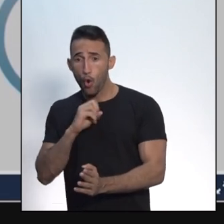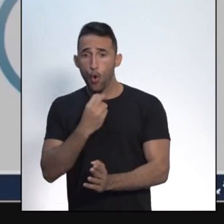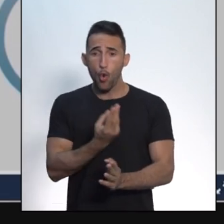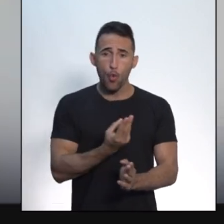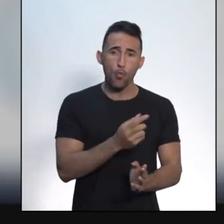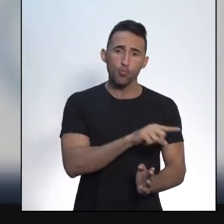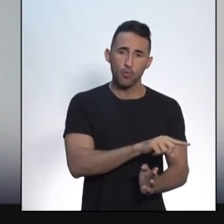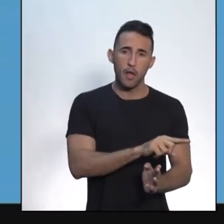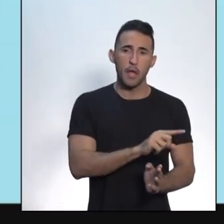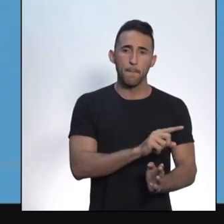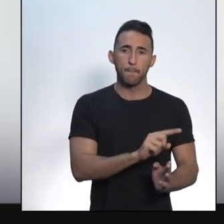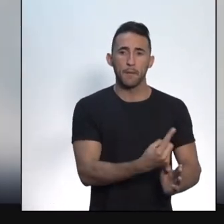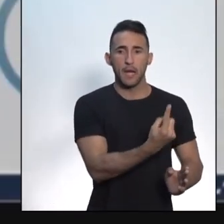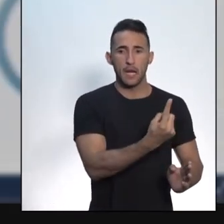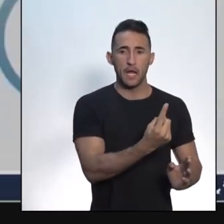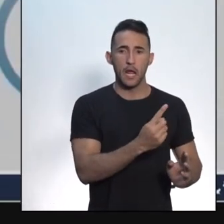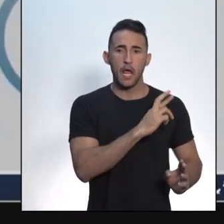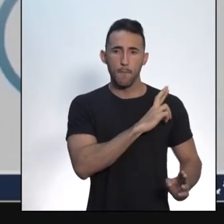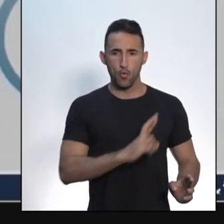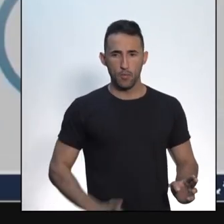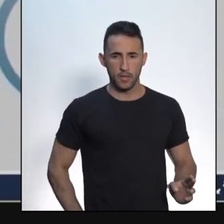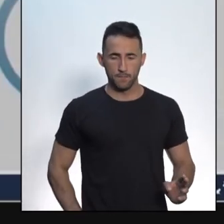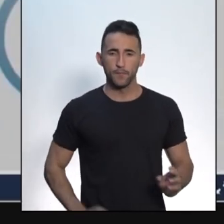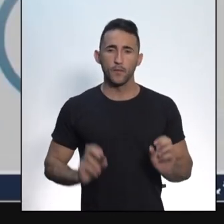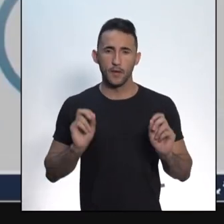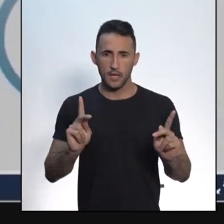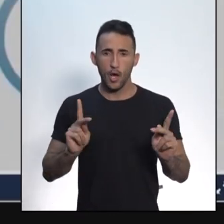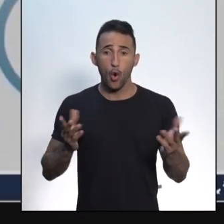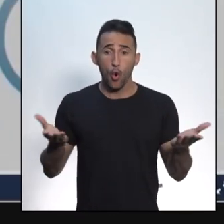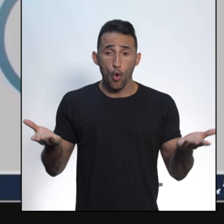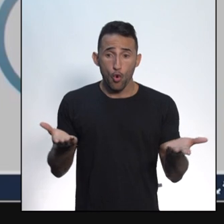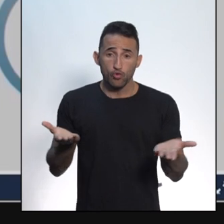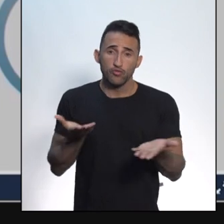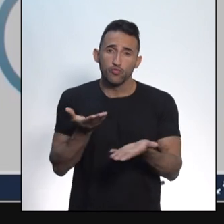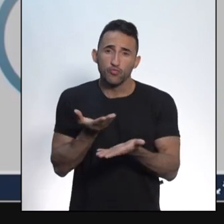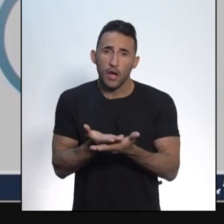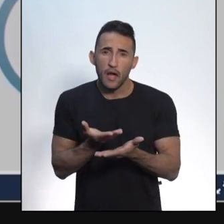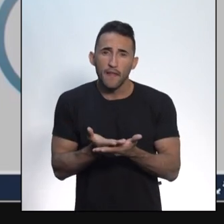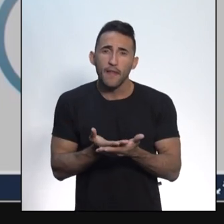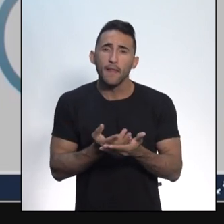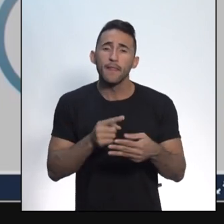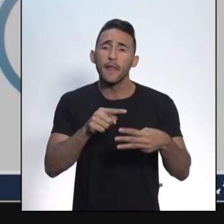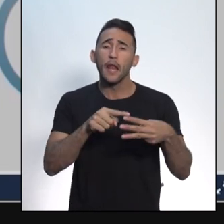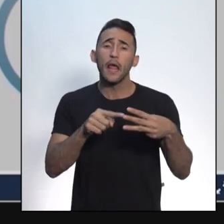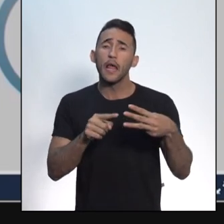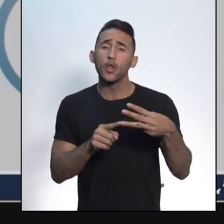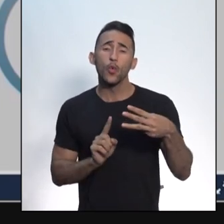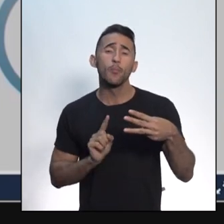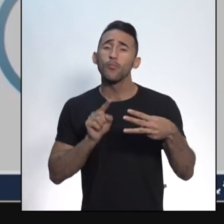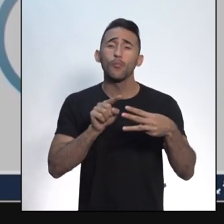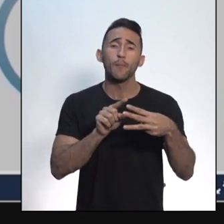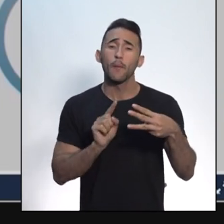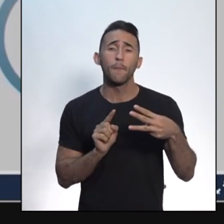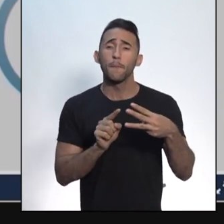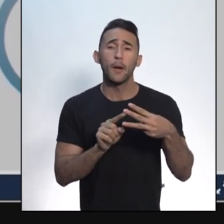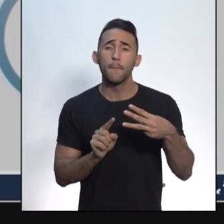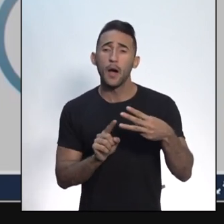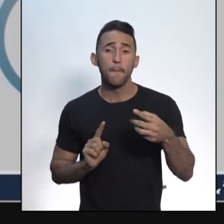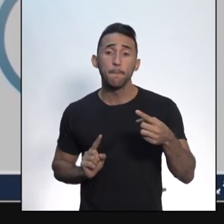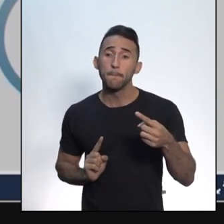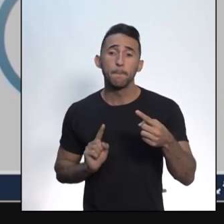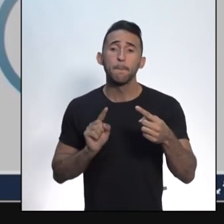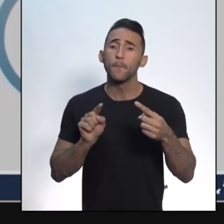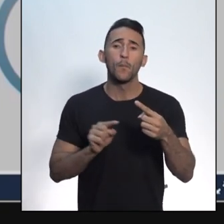ou Primeira República. Na aula de hoje nós temos três objetivos bem definidos. Objetivo número